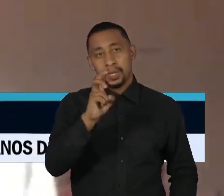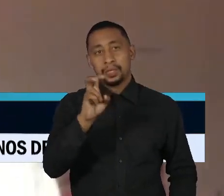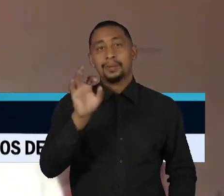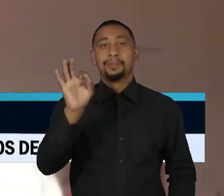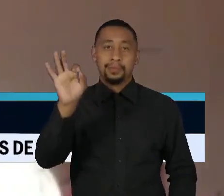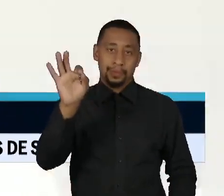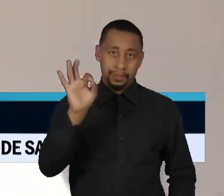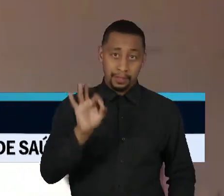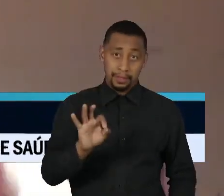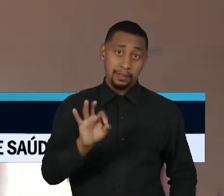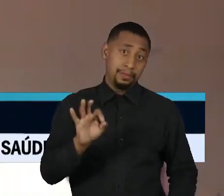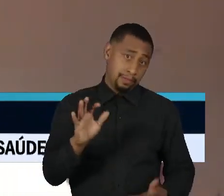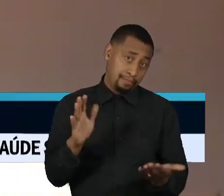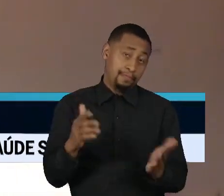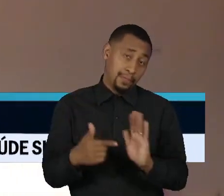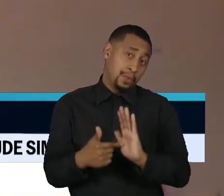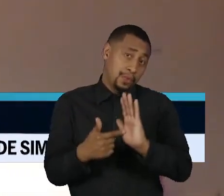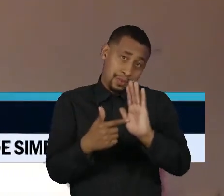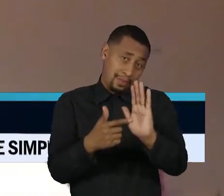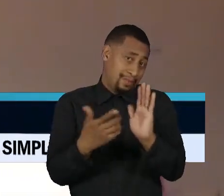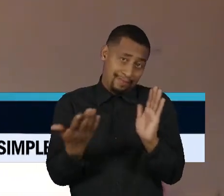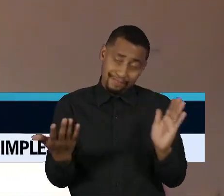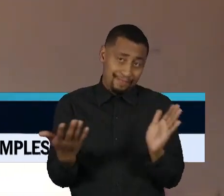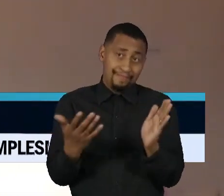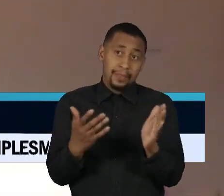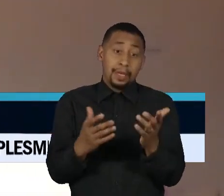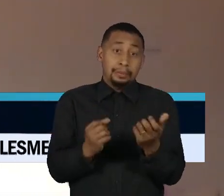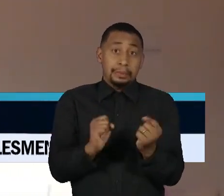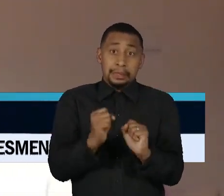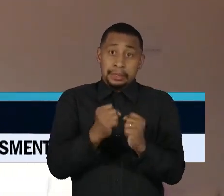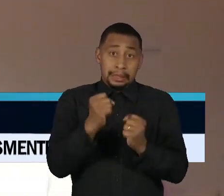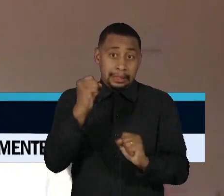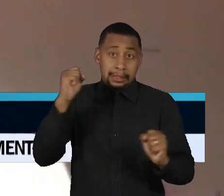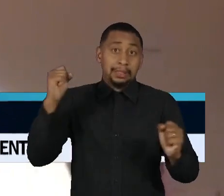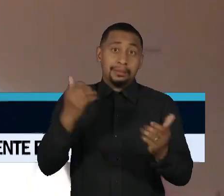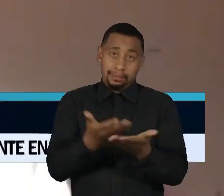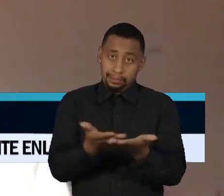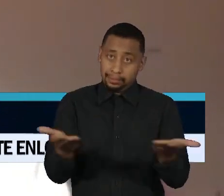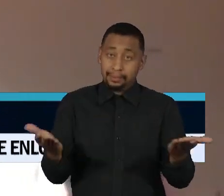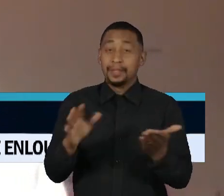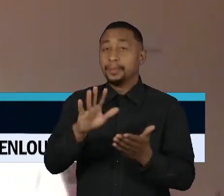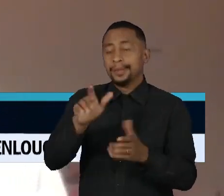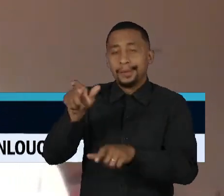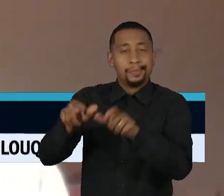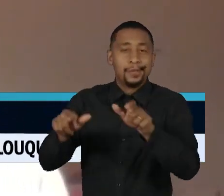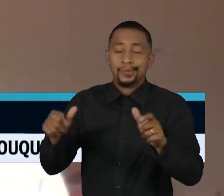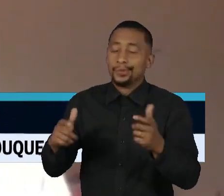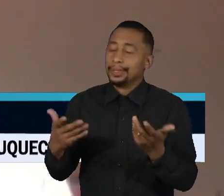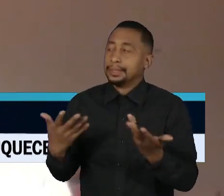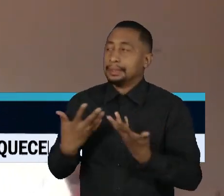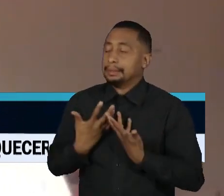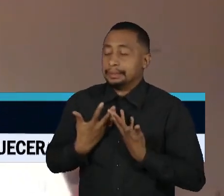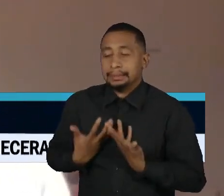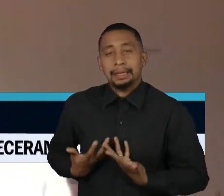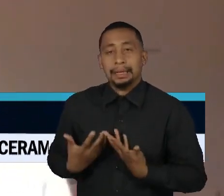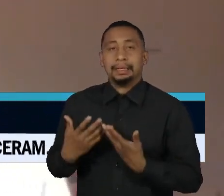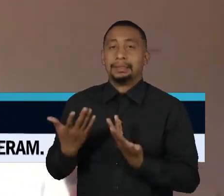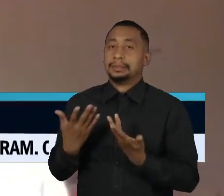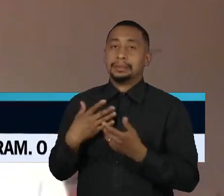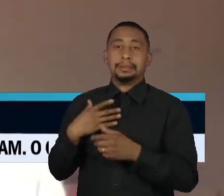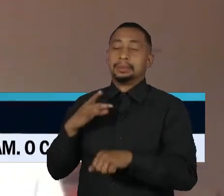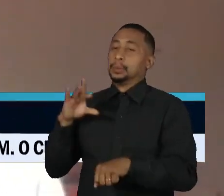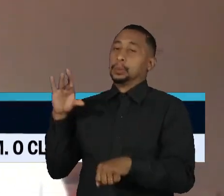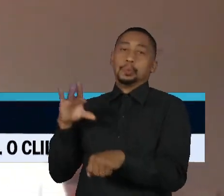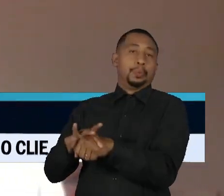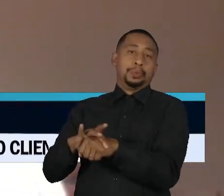Isso é uma enormidade. Isso gera absenteísmo, claro que as pessoas ficam exaustas, ficam doentes. Pressão